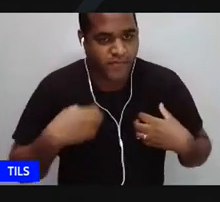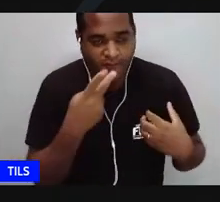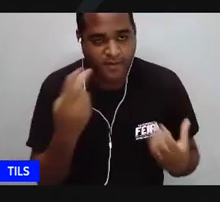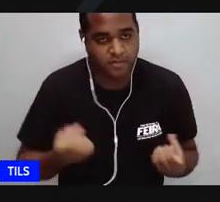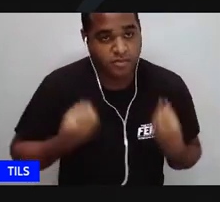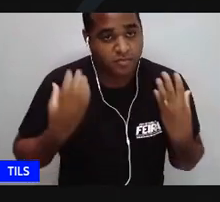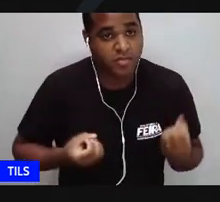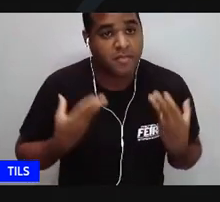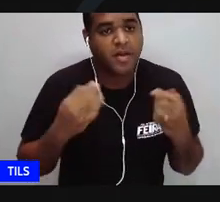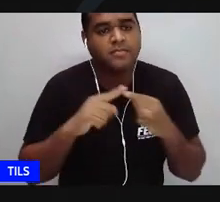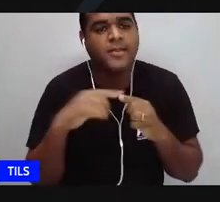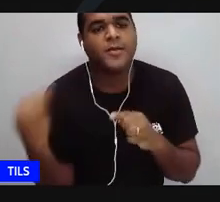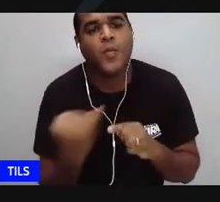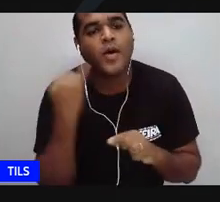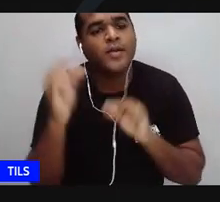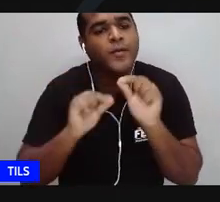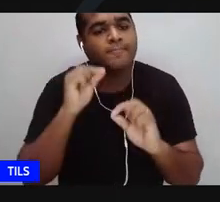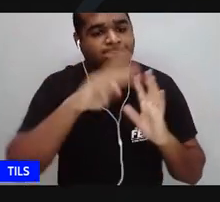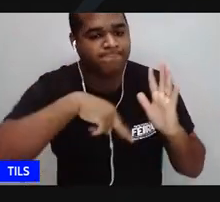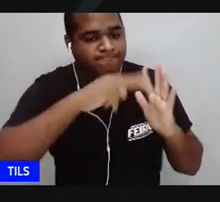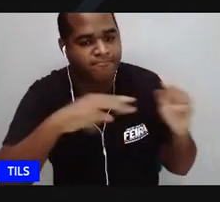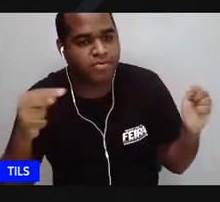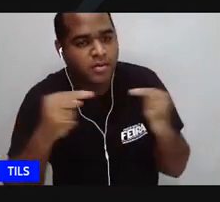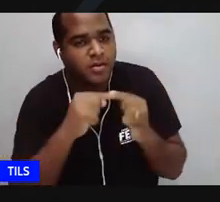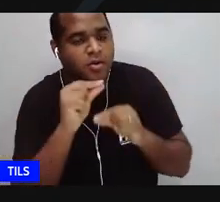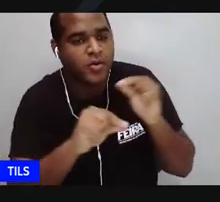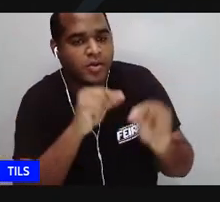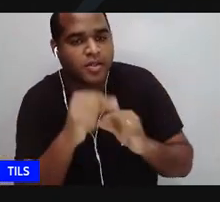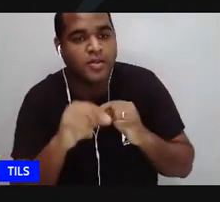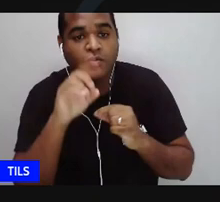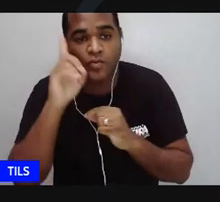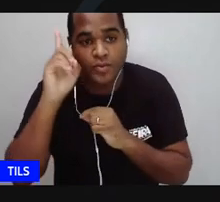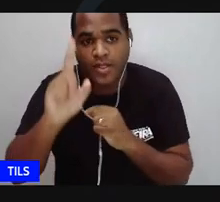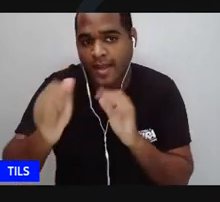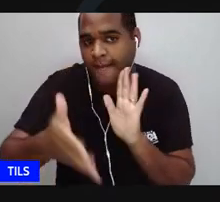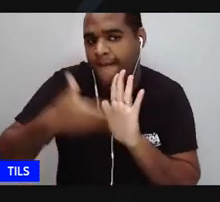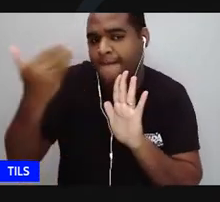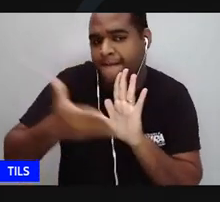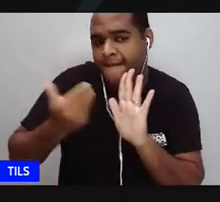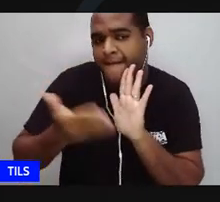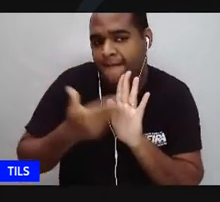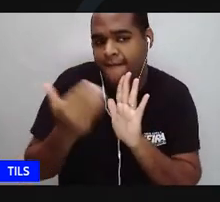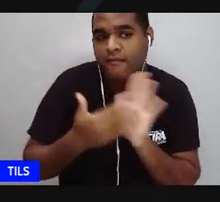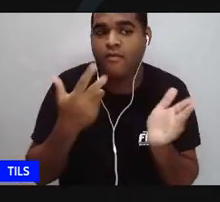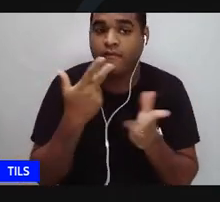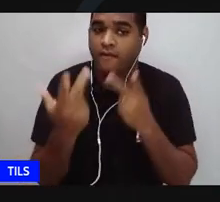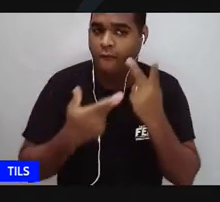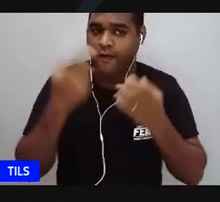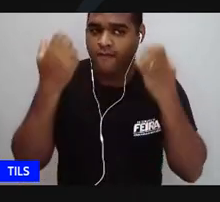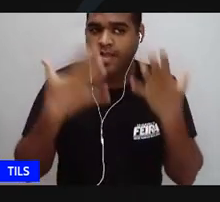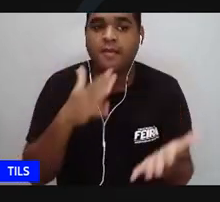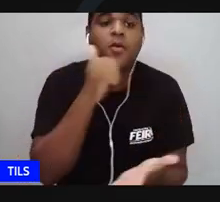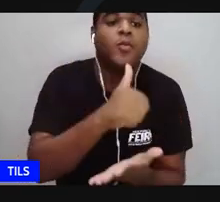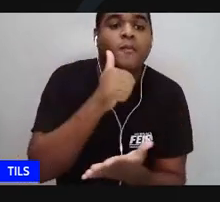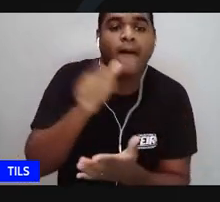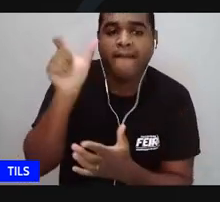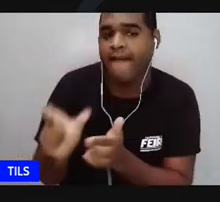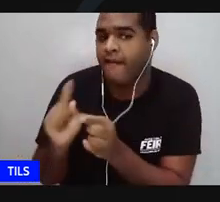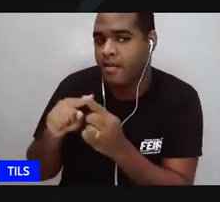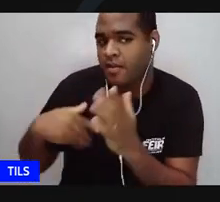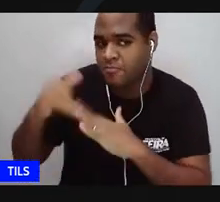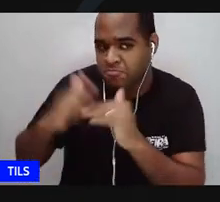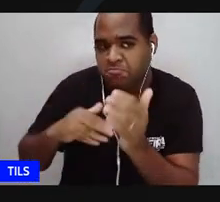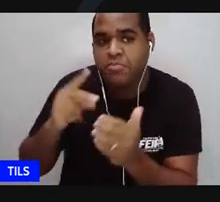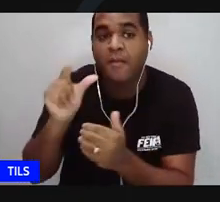olha a importância da leitura, meus amores, nesse dia do livro, a gente falar de uma mulher que escreveu a sua própria